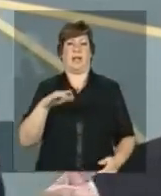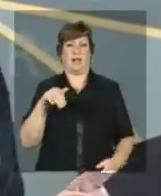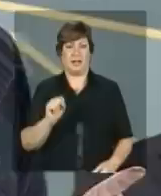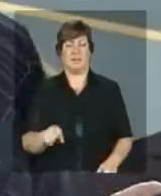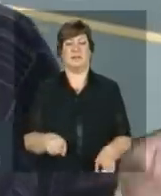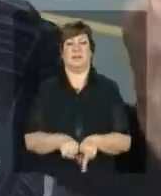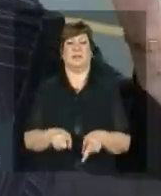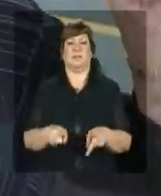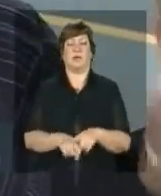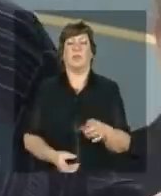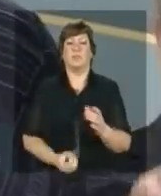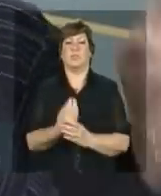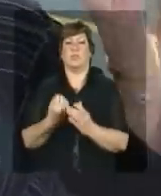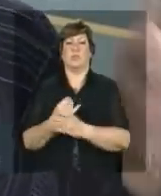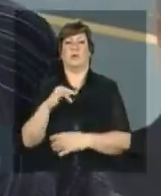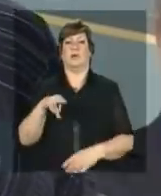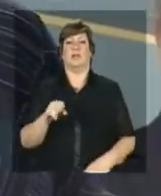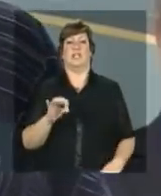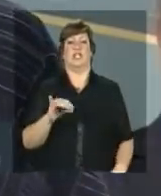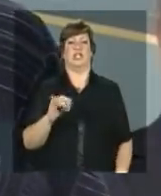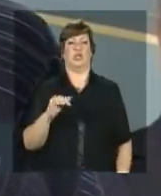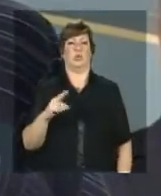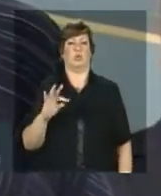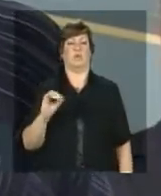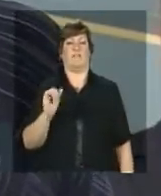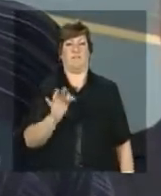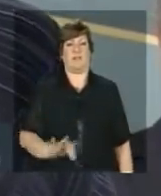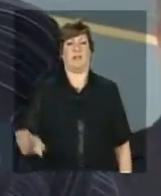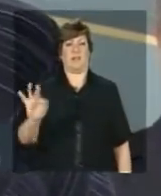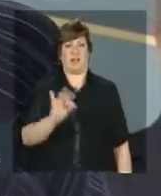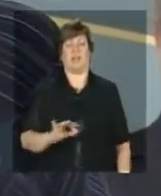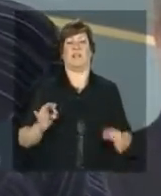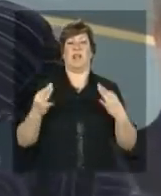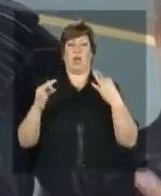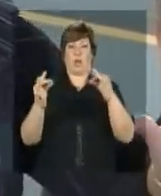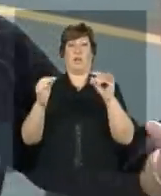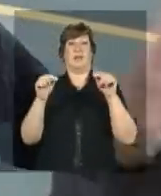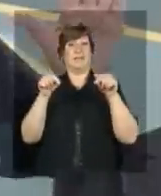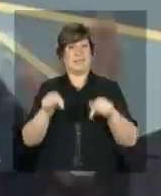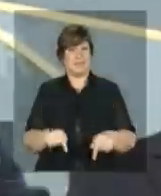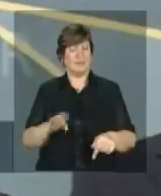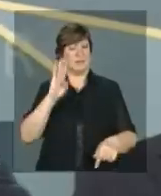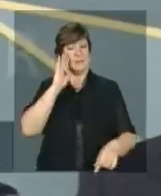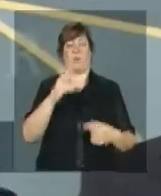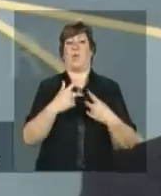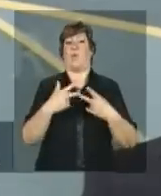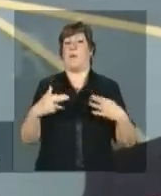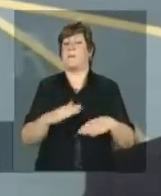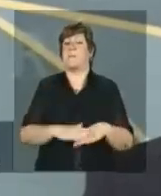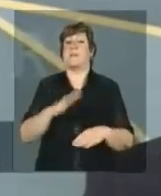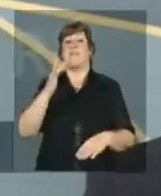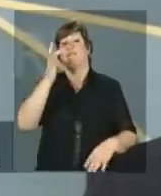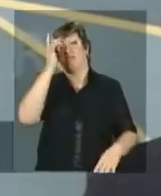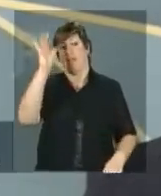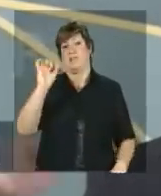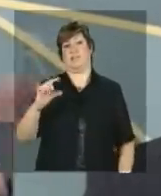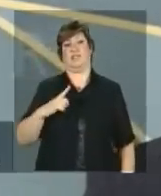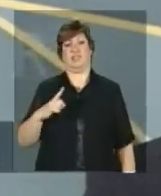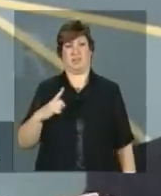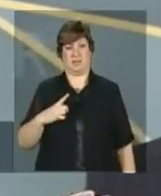a criação de institutos federais de tecnologia era a coisa mais fácil que tinha